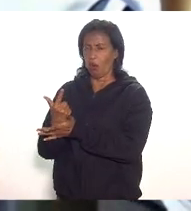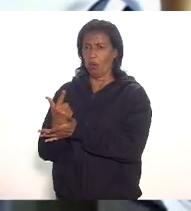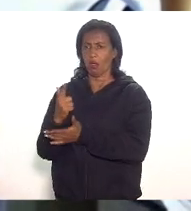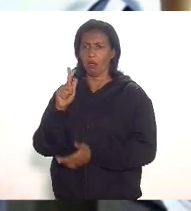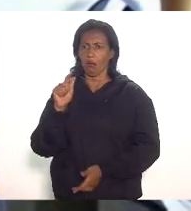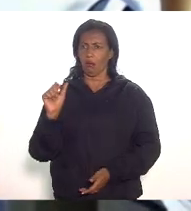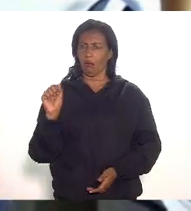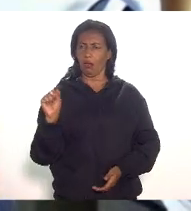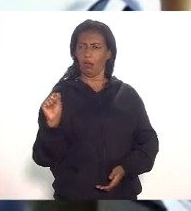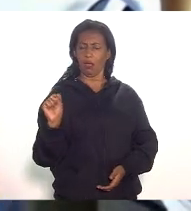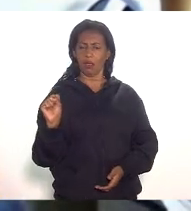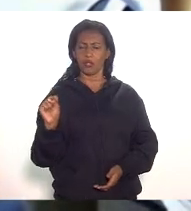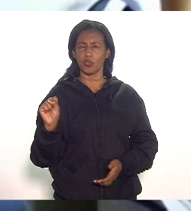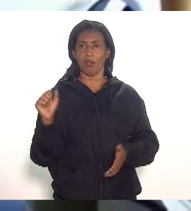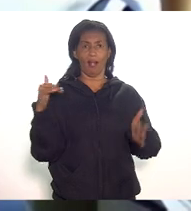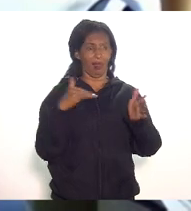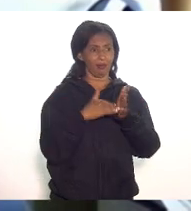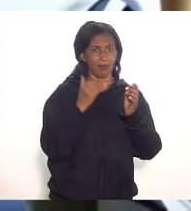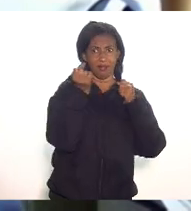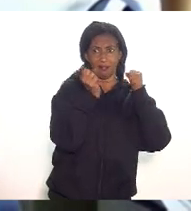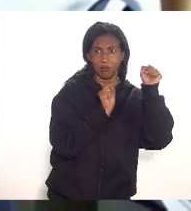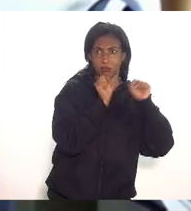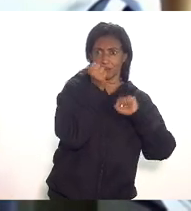a própria indústria